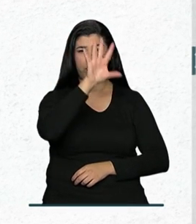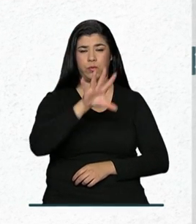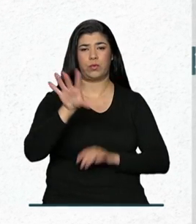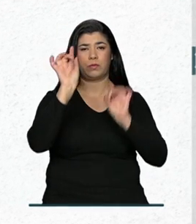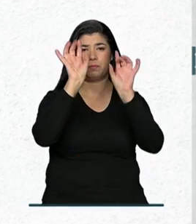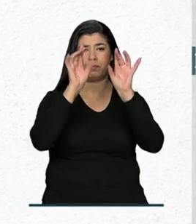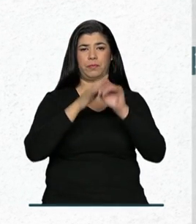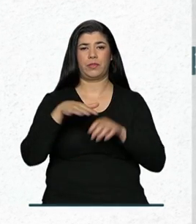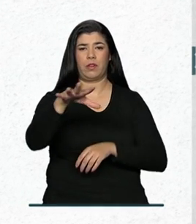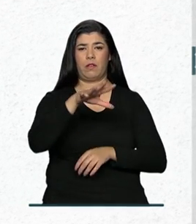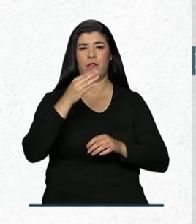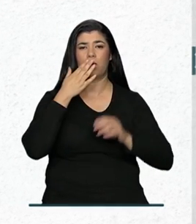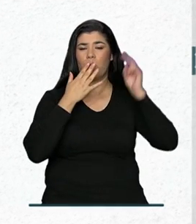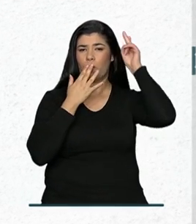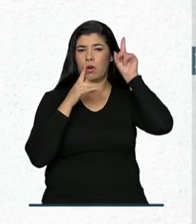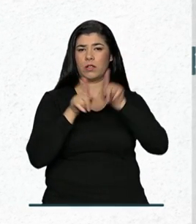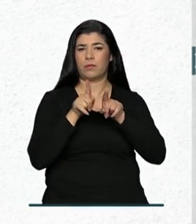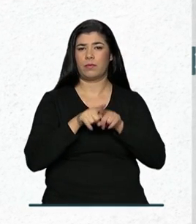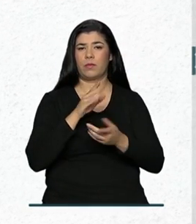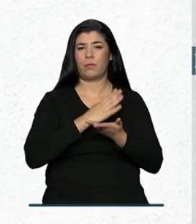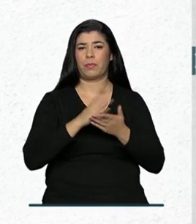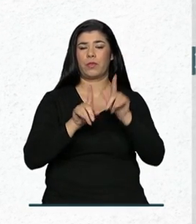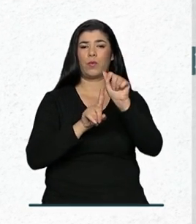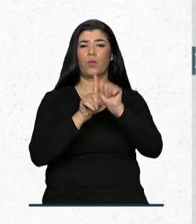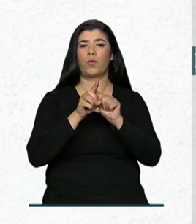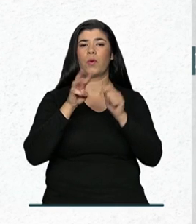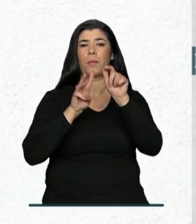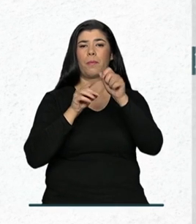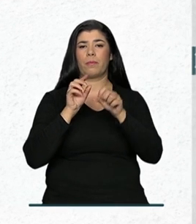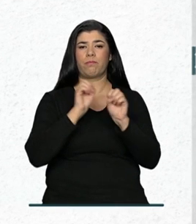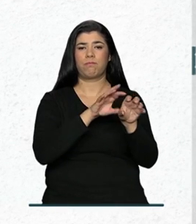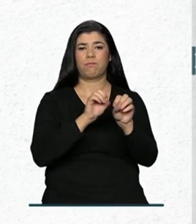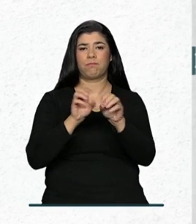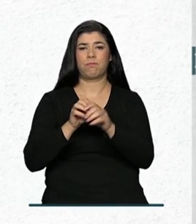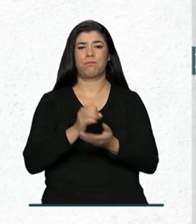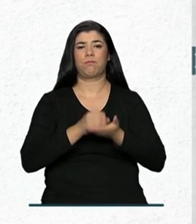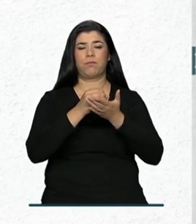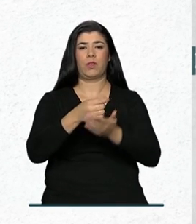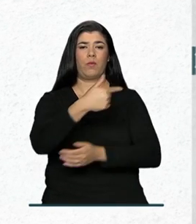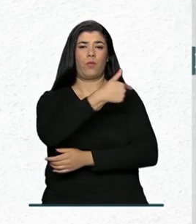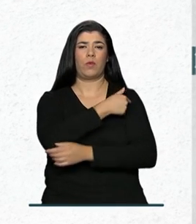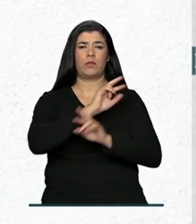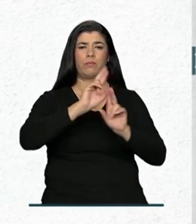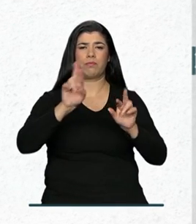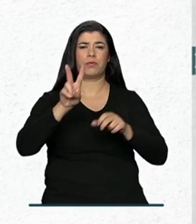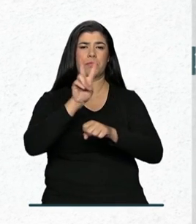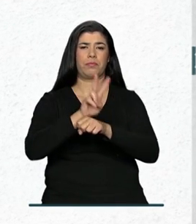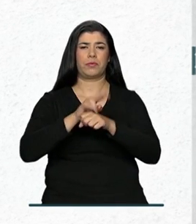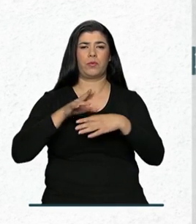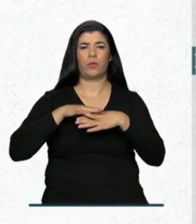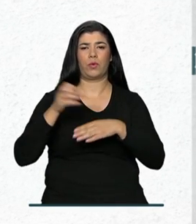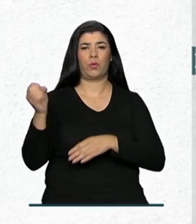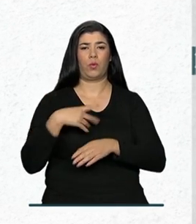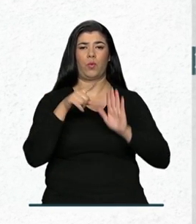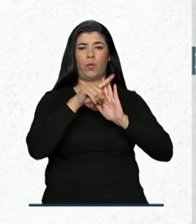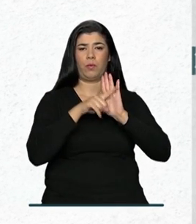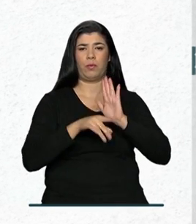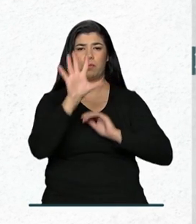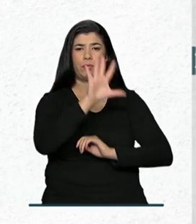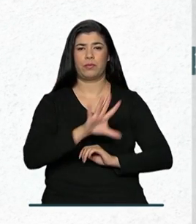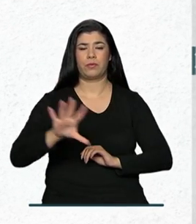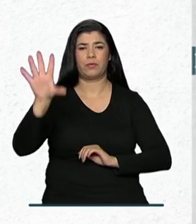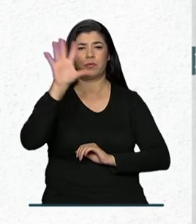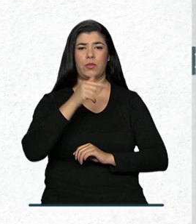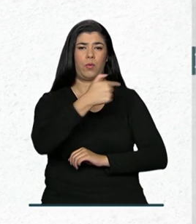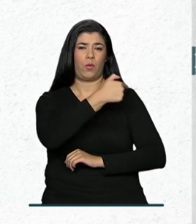indígenas. A ação vai durar um mês e visa ofertar vacinas contra várias doenças, além de novas incluídas no Programa Nacional de